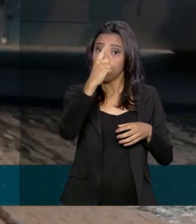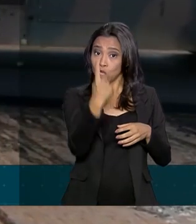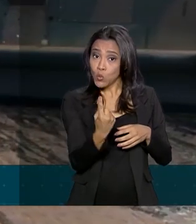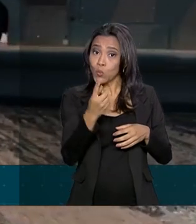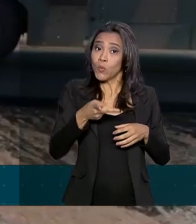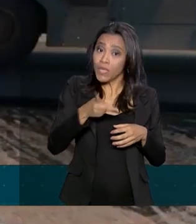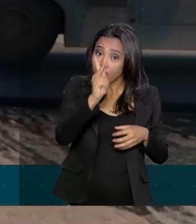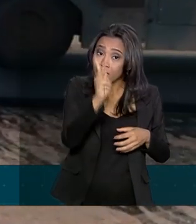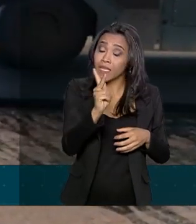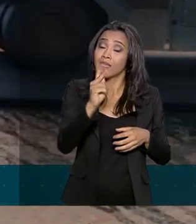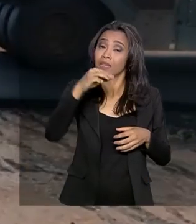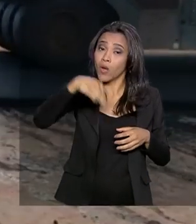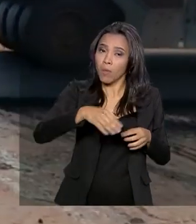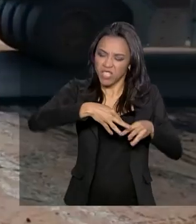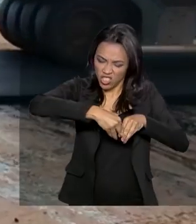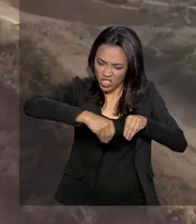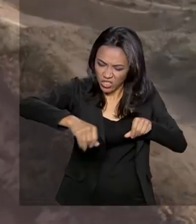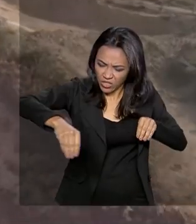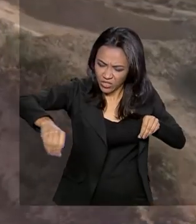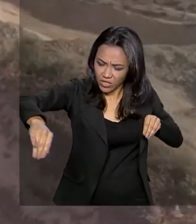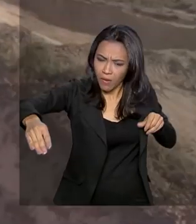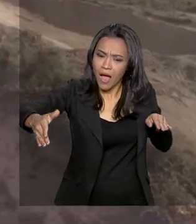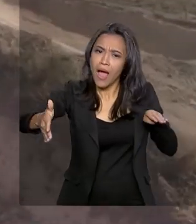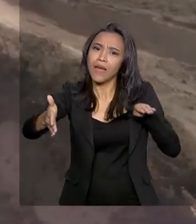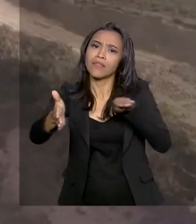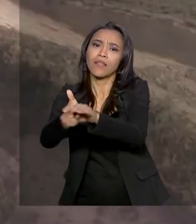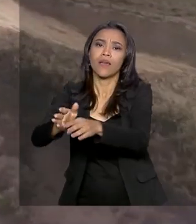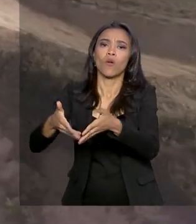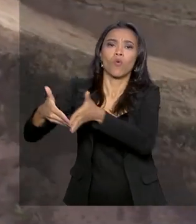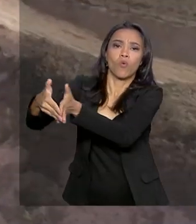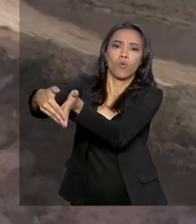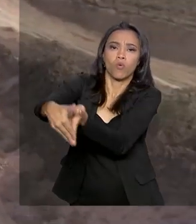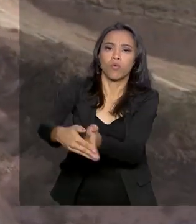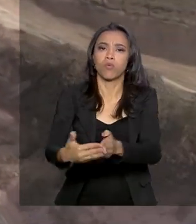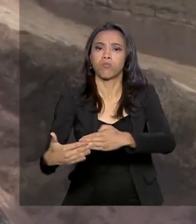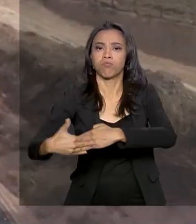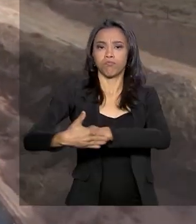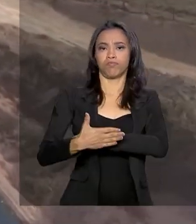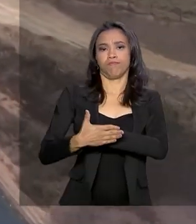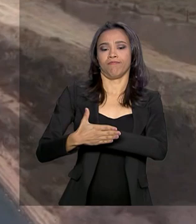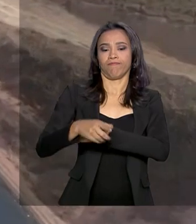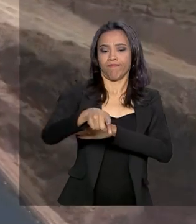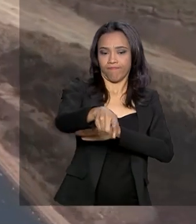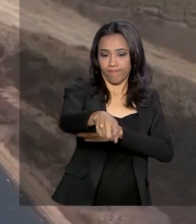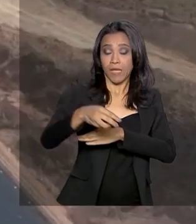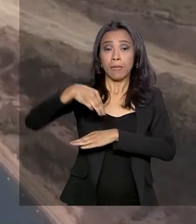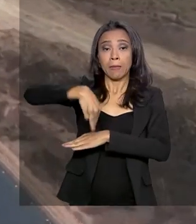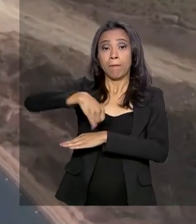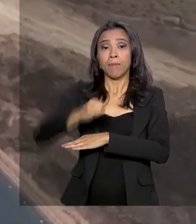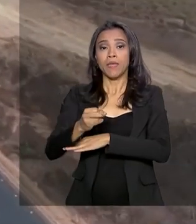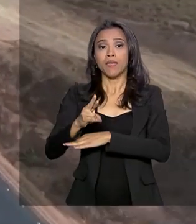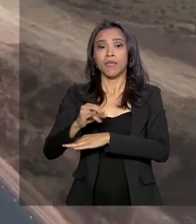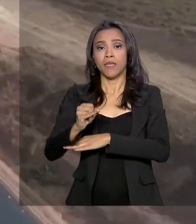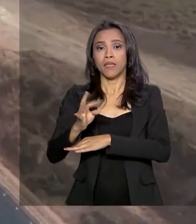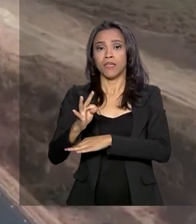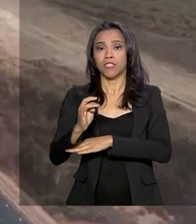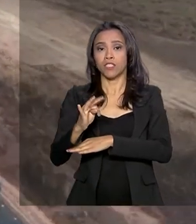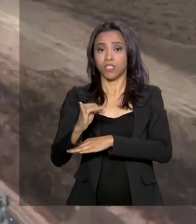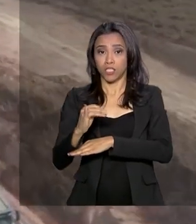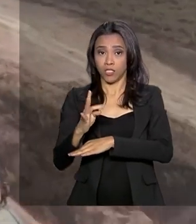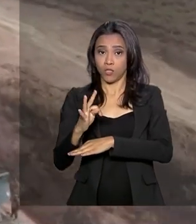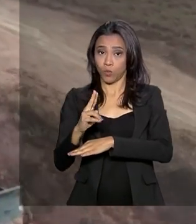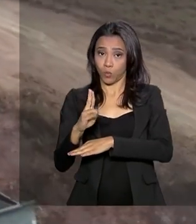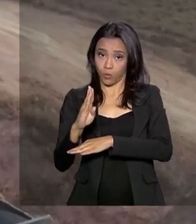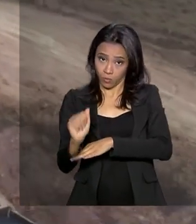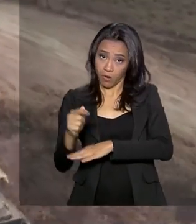de chão até o porto de Miritituba. A pavimentação deste primeiro trecho foi feita pelo Departamento Nacional de Infraestrutura